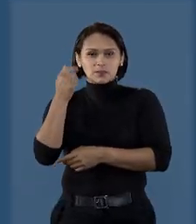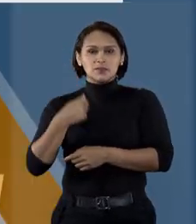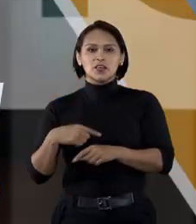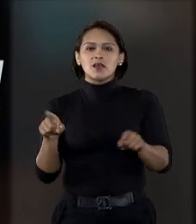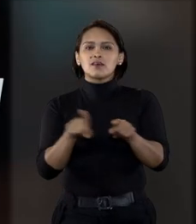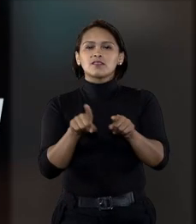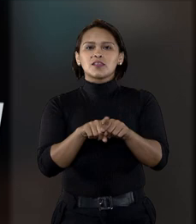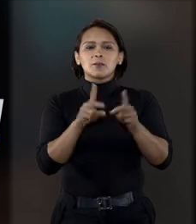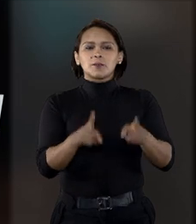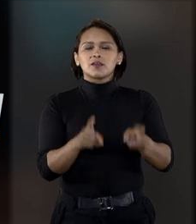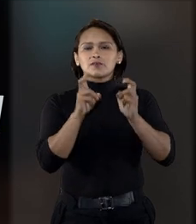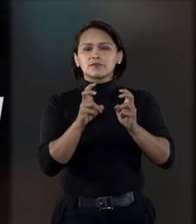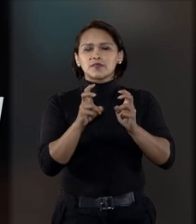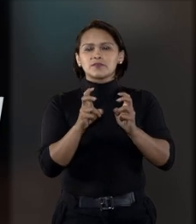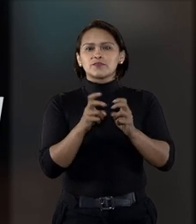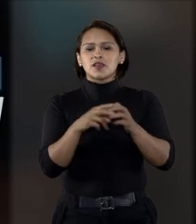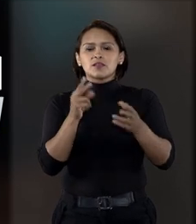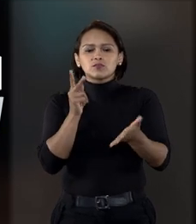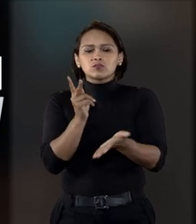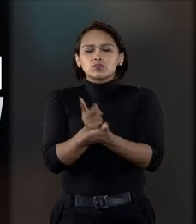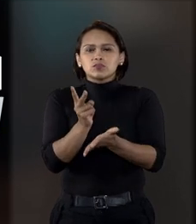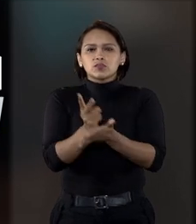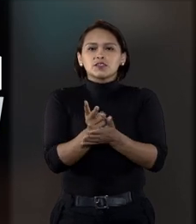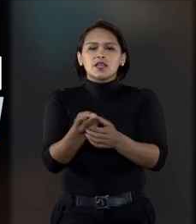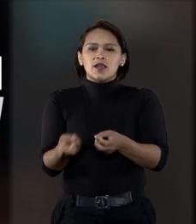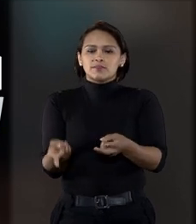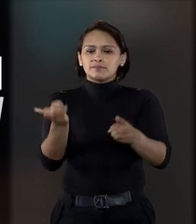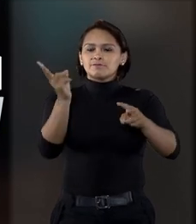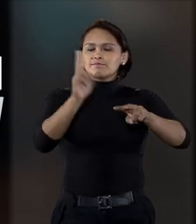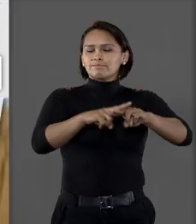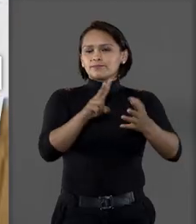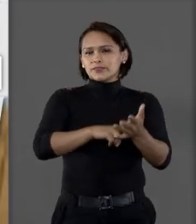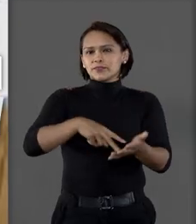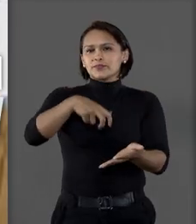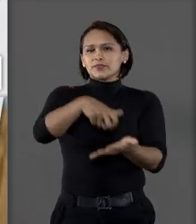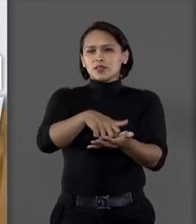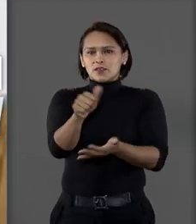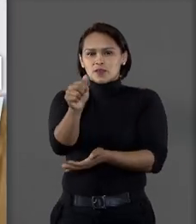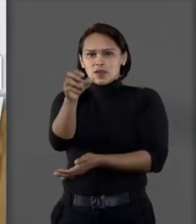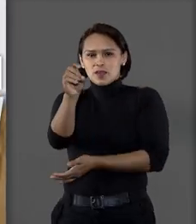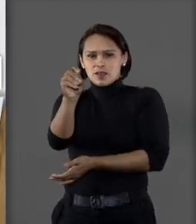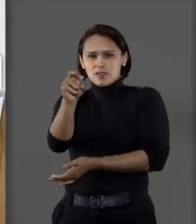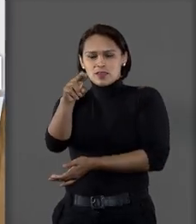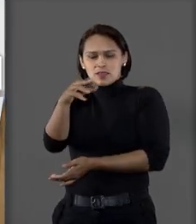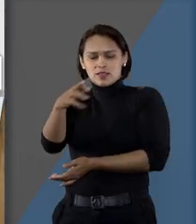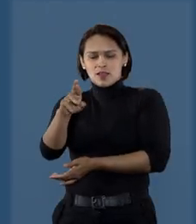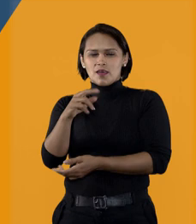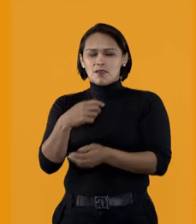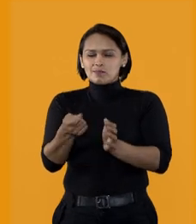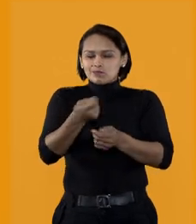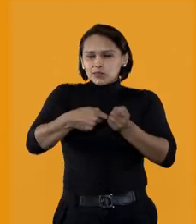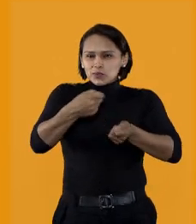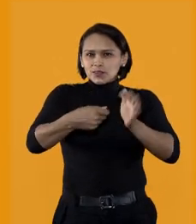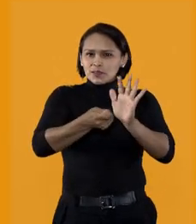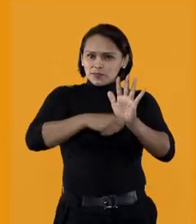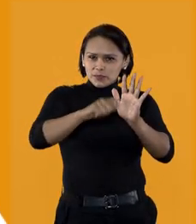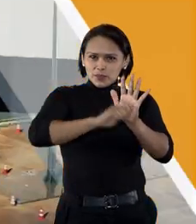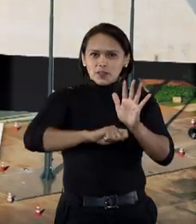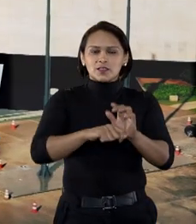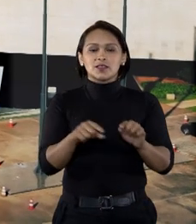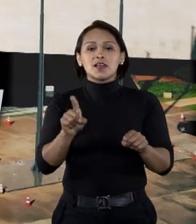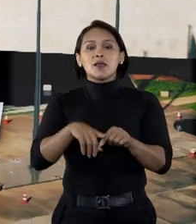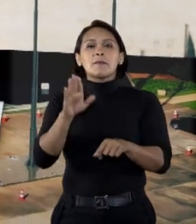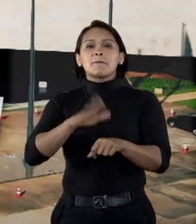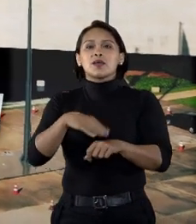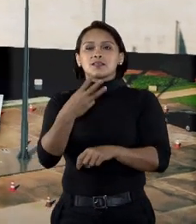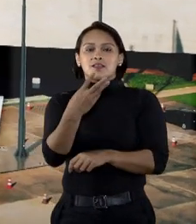Você vai ver também mantida a condenação de André do Rep por tráfico internacional de drogas. E